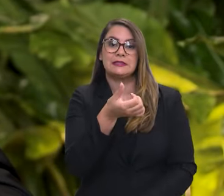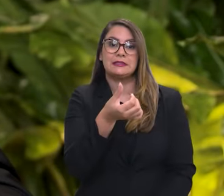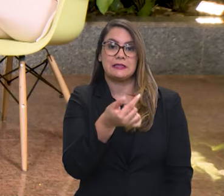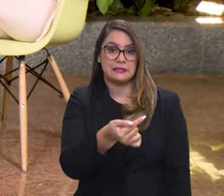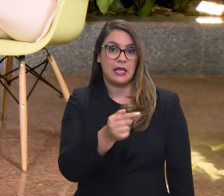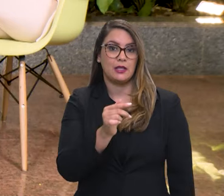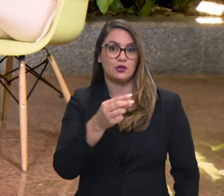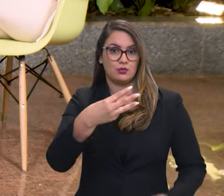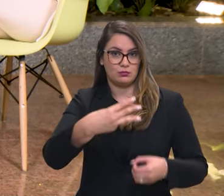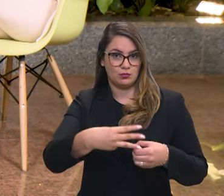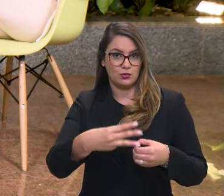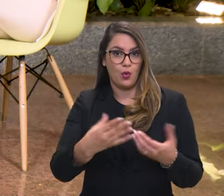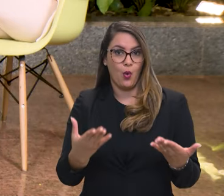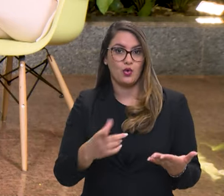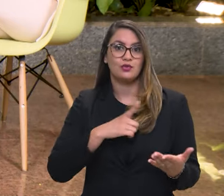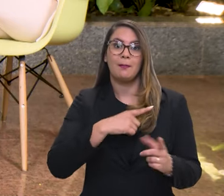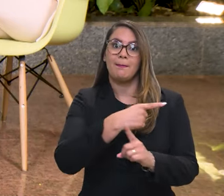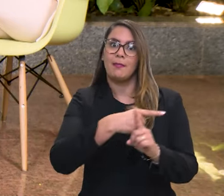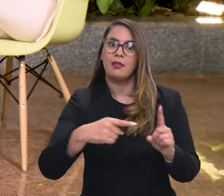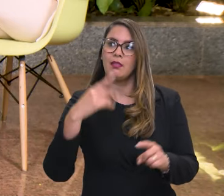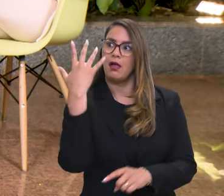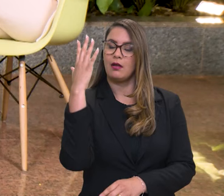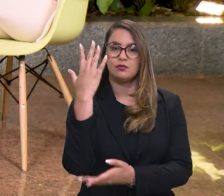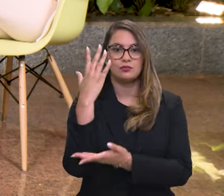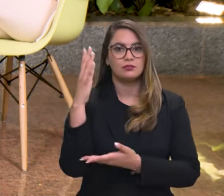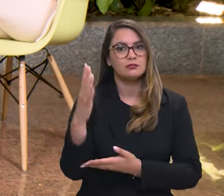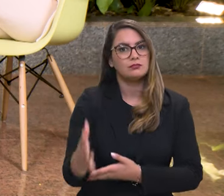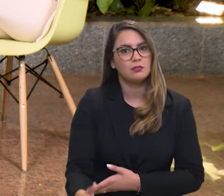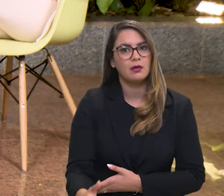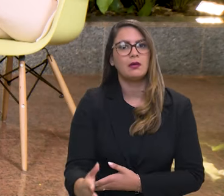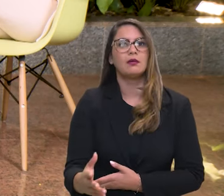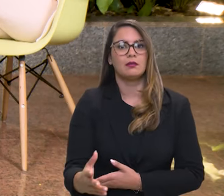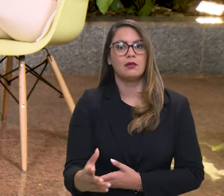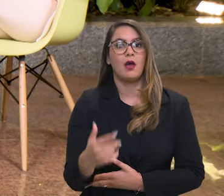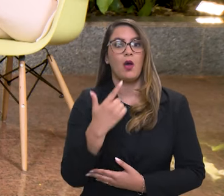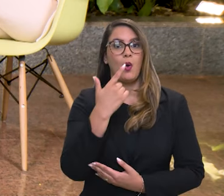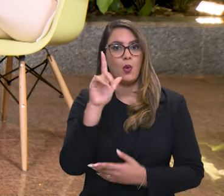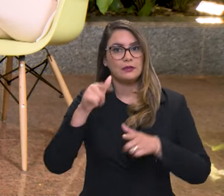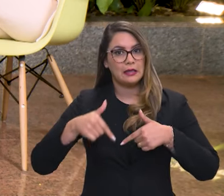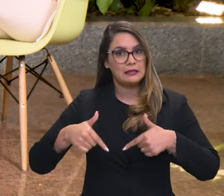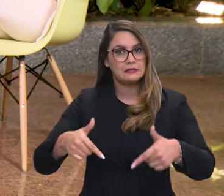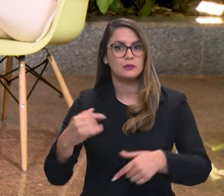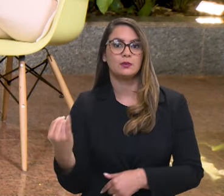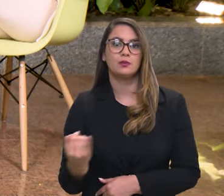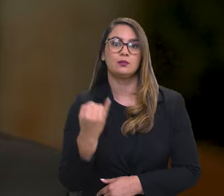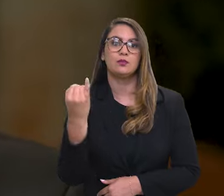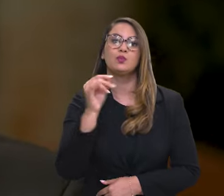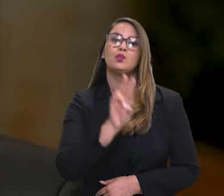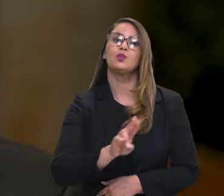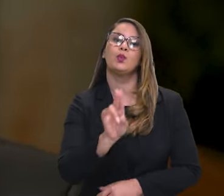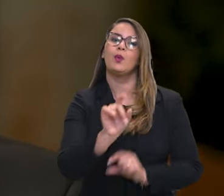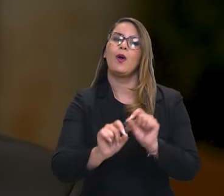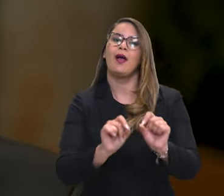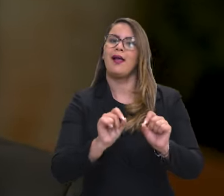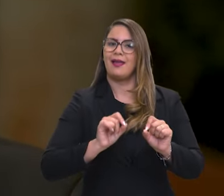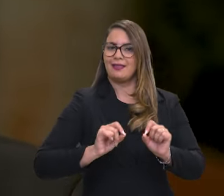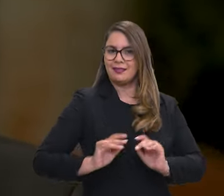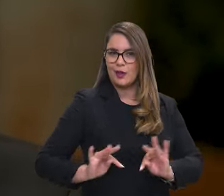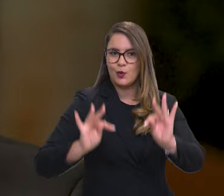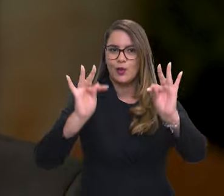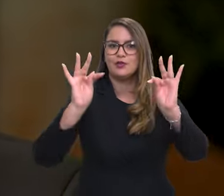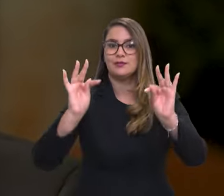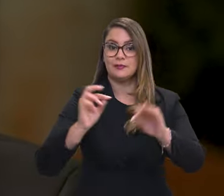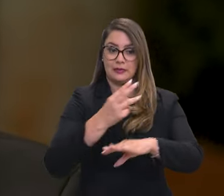metade do desmatamento da Amazônia. Uma outra ação importante é a utilização de tecnologia. O IBAMA recebe os alertas do